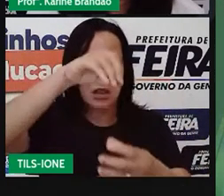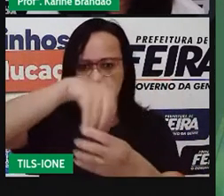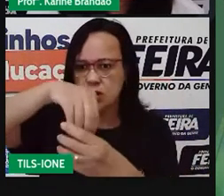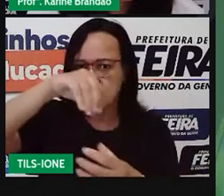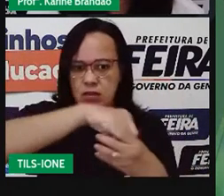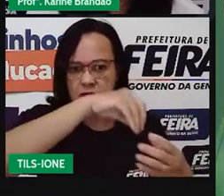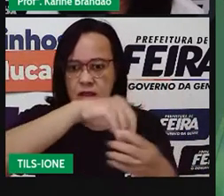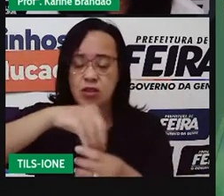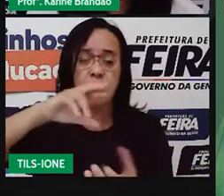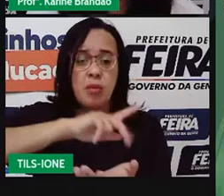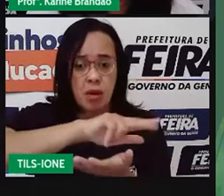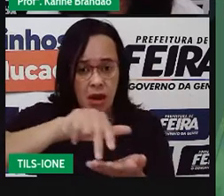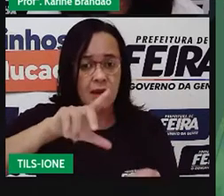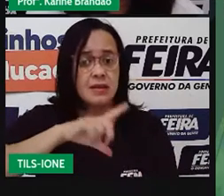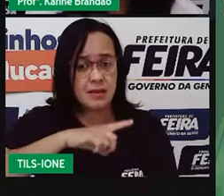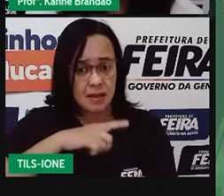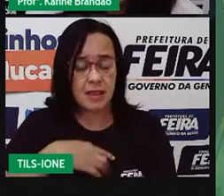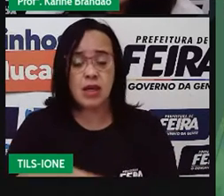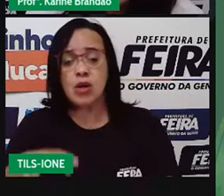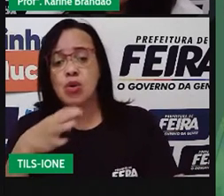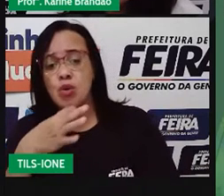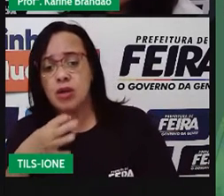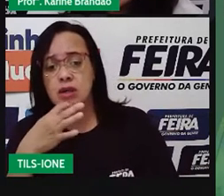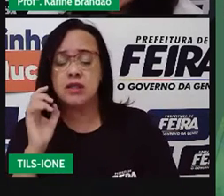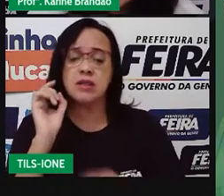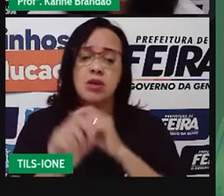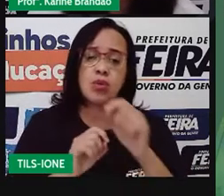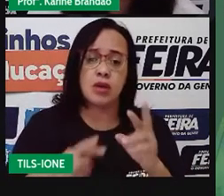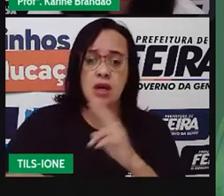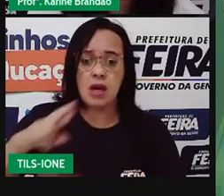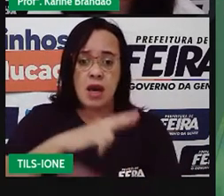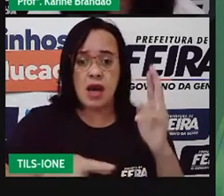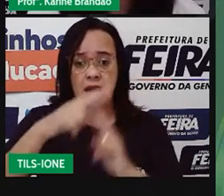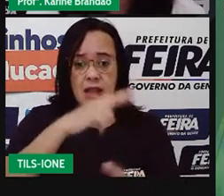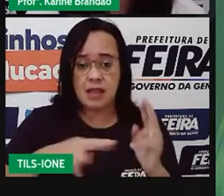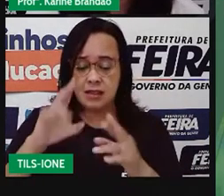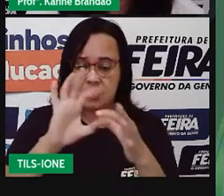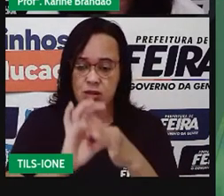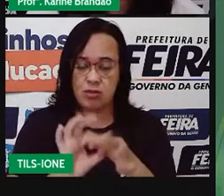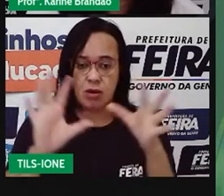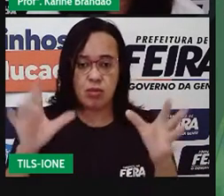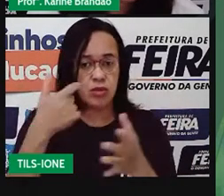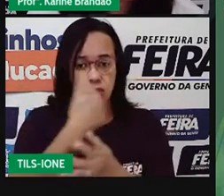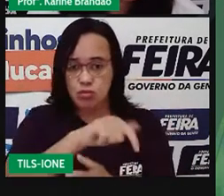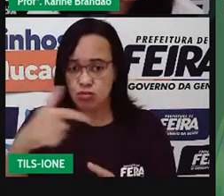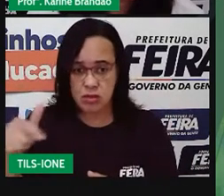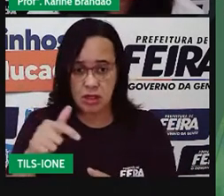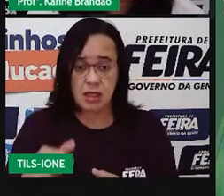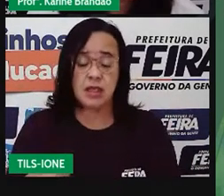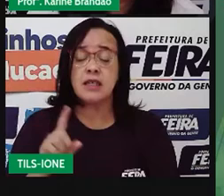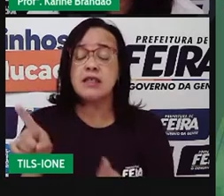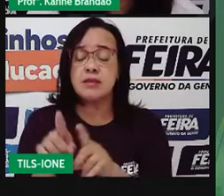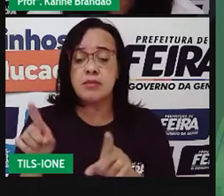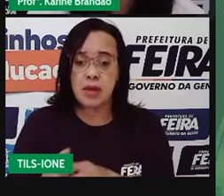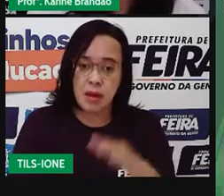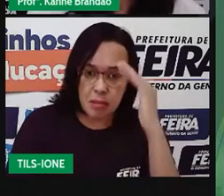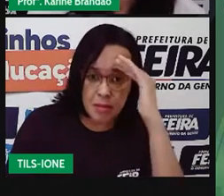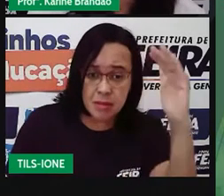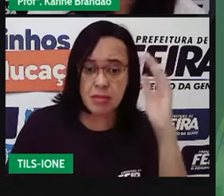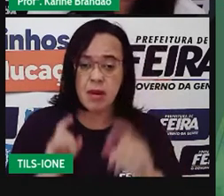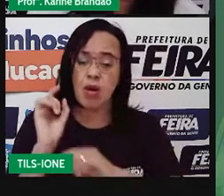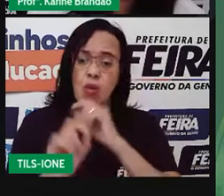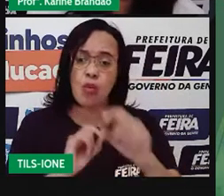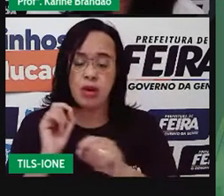Conhecer as relações ecológicas desarmônicas. Conhecer as principais relações ecológicas